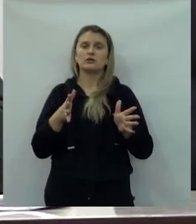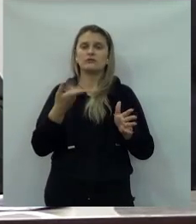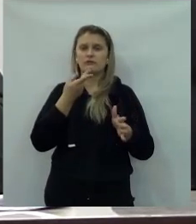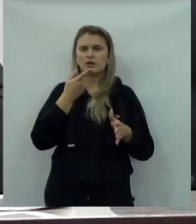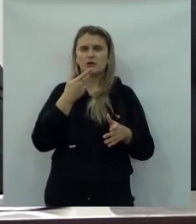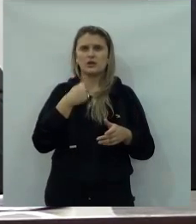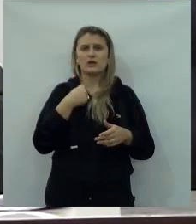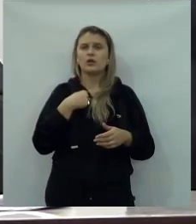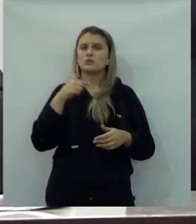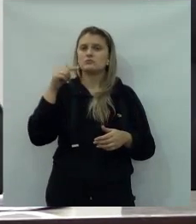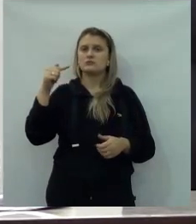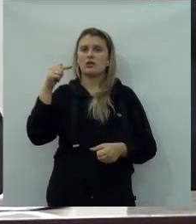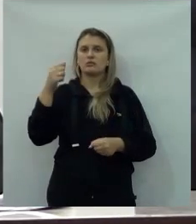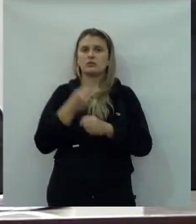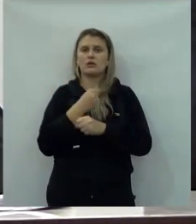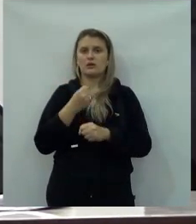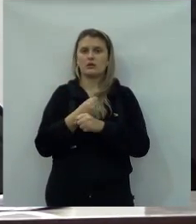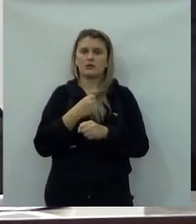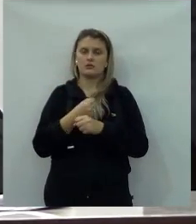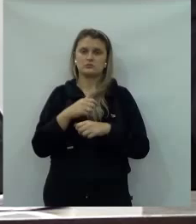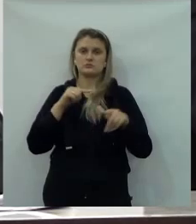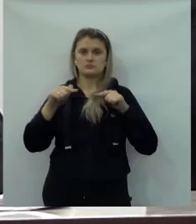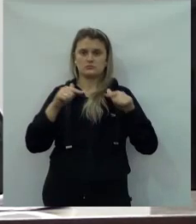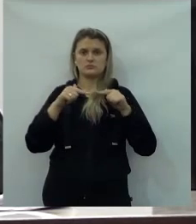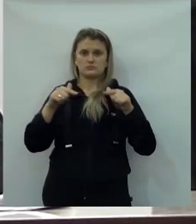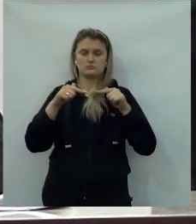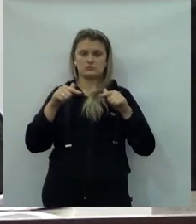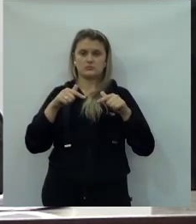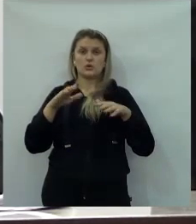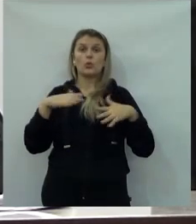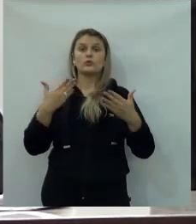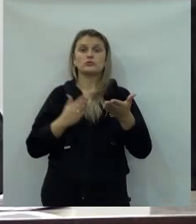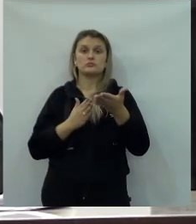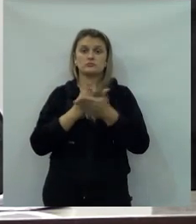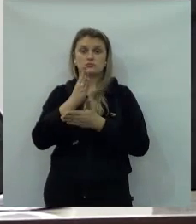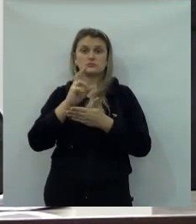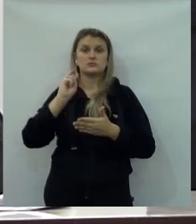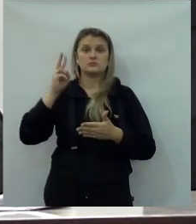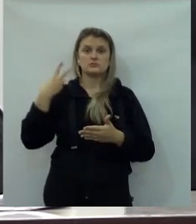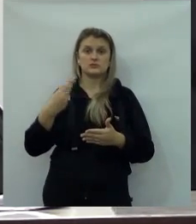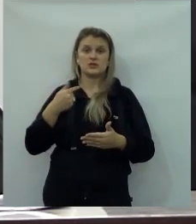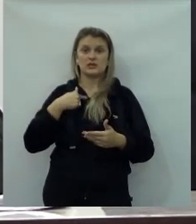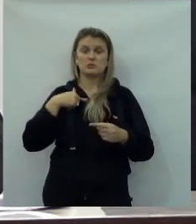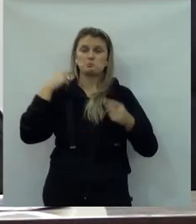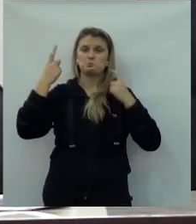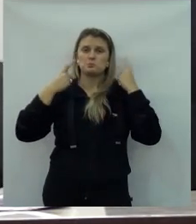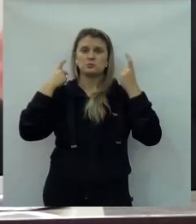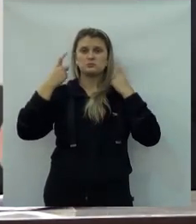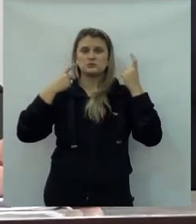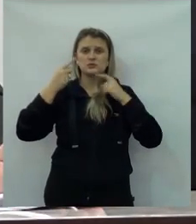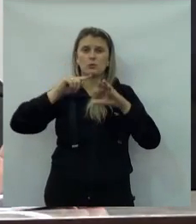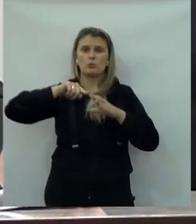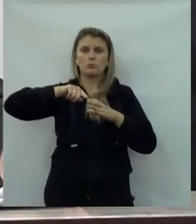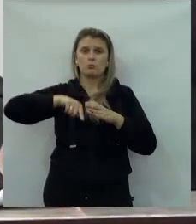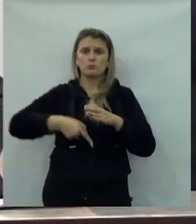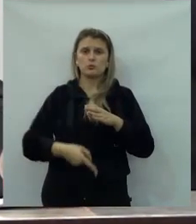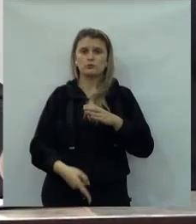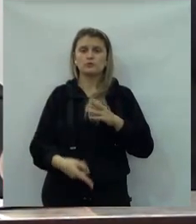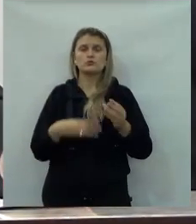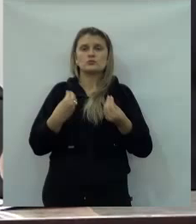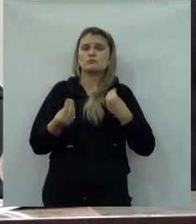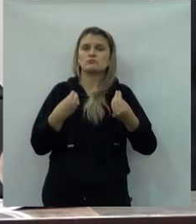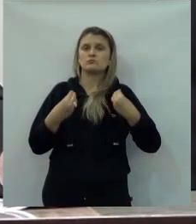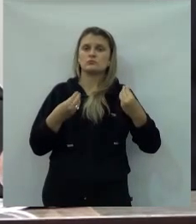eu estou aqui como já vai fazer sete anos que eu estou nessa casa. E quando eu entrei como vereador, uma das minhas